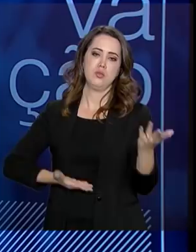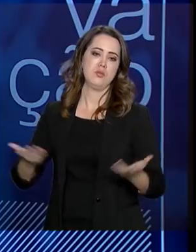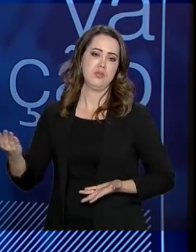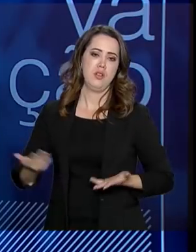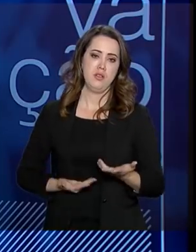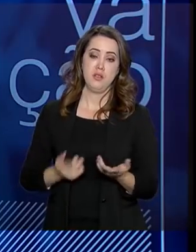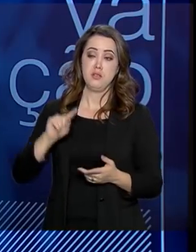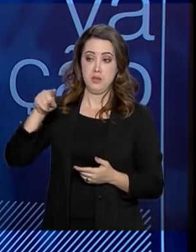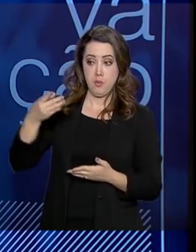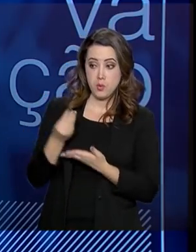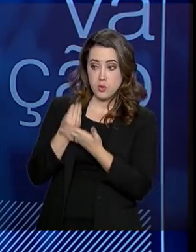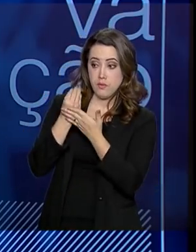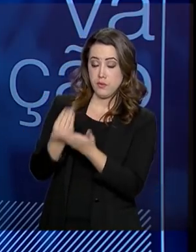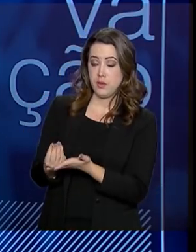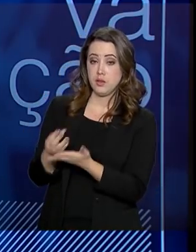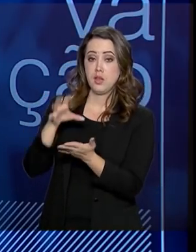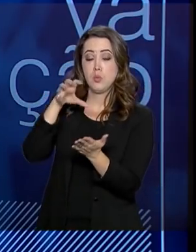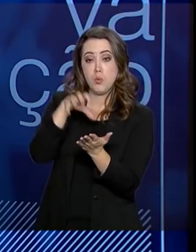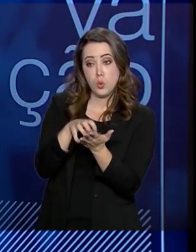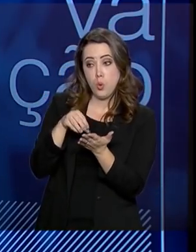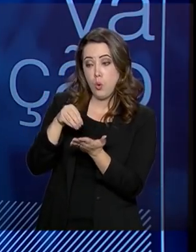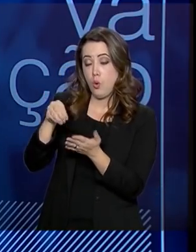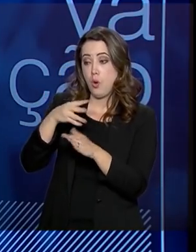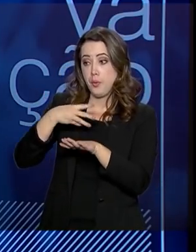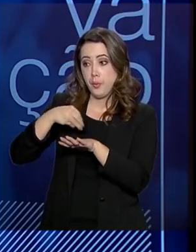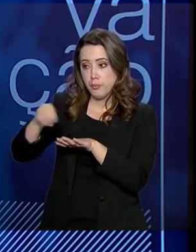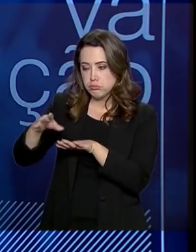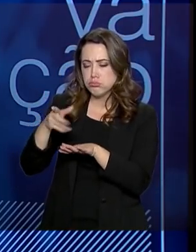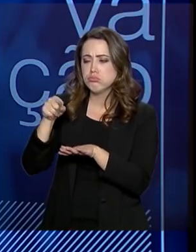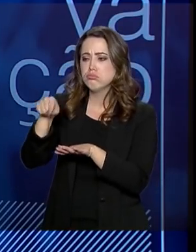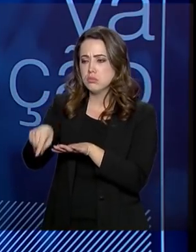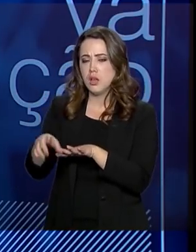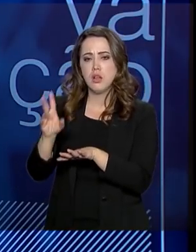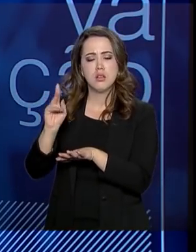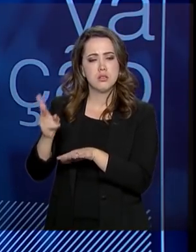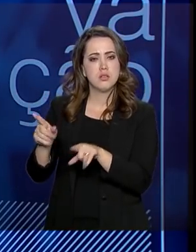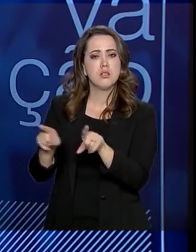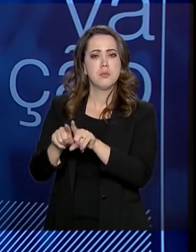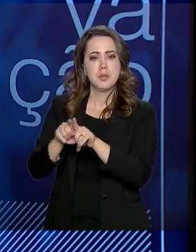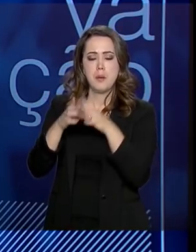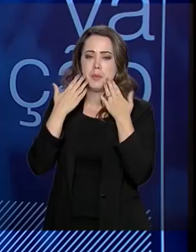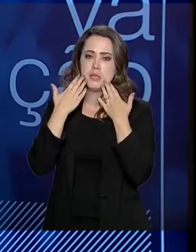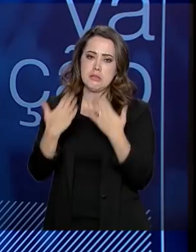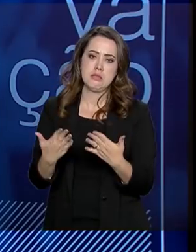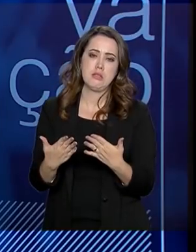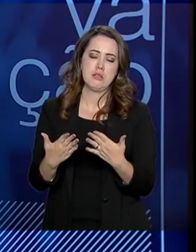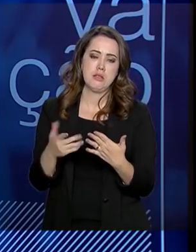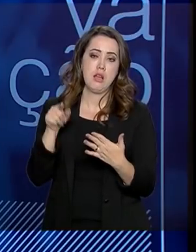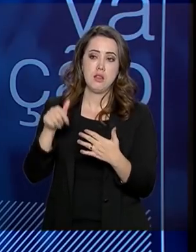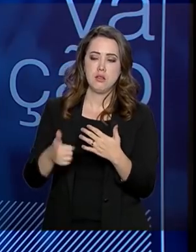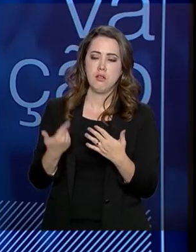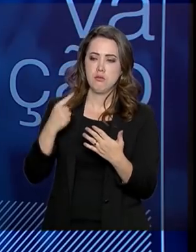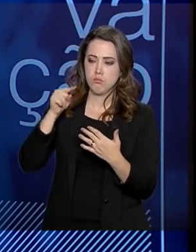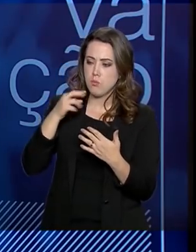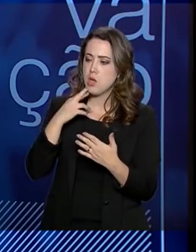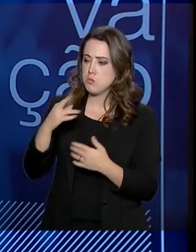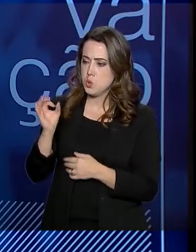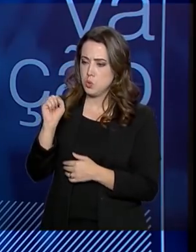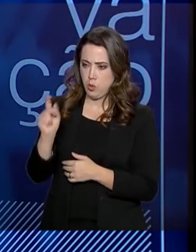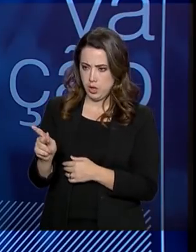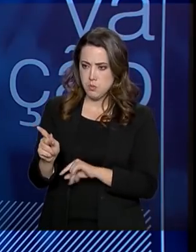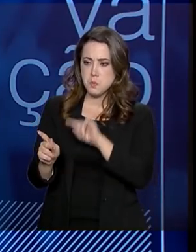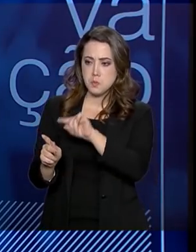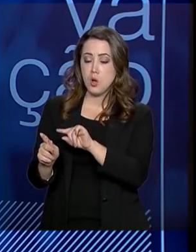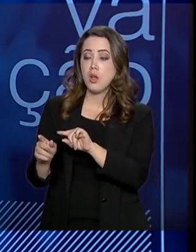foi entregue pelo órgão a qual ele está sendo requerido, será também apresentada uma avaliação. Essa avaliação é padrão entre